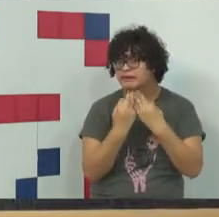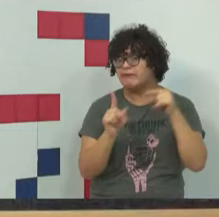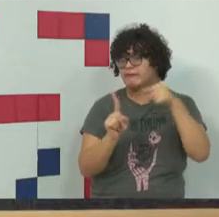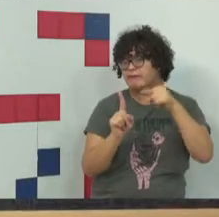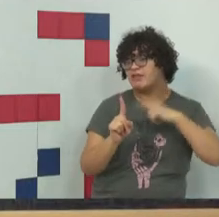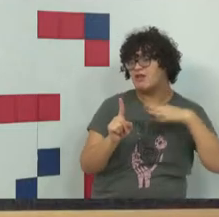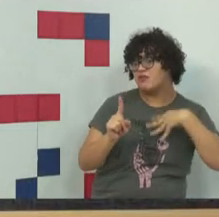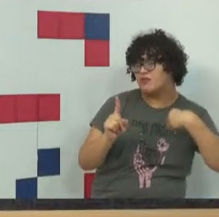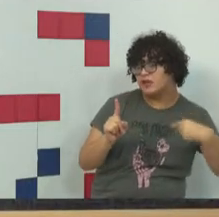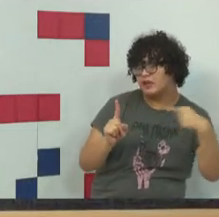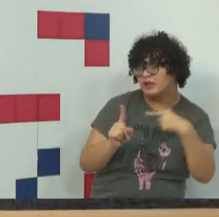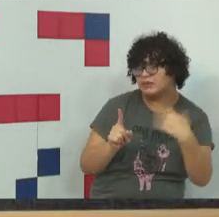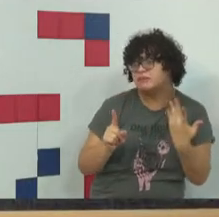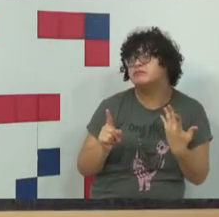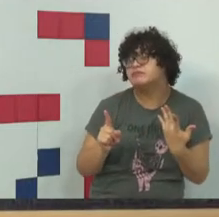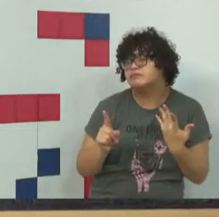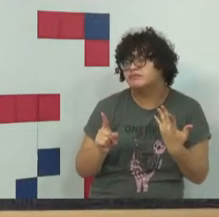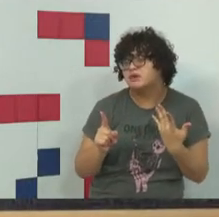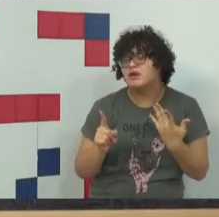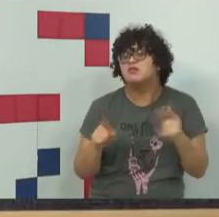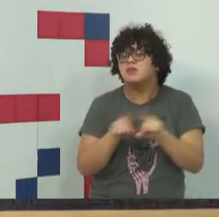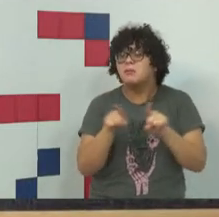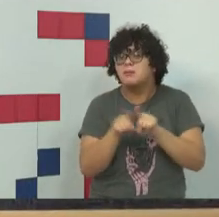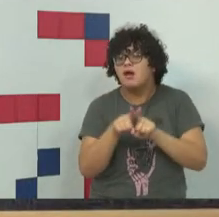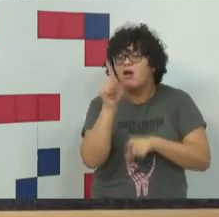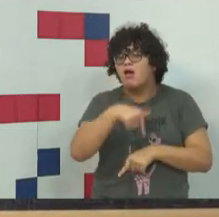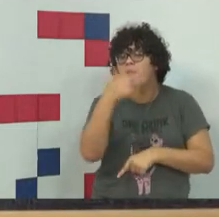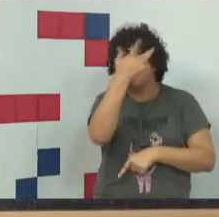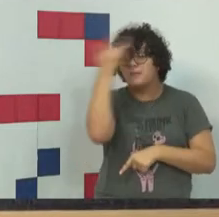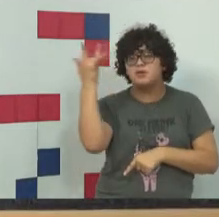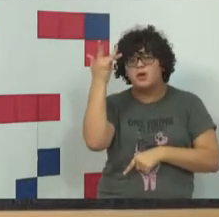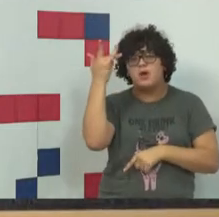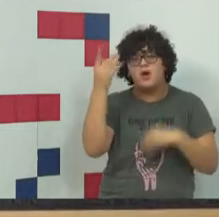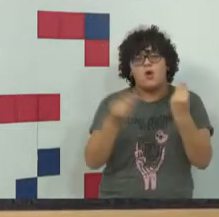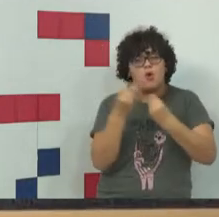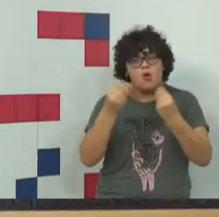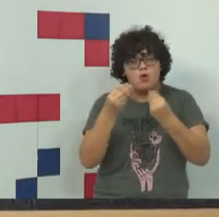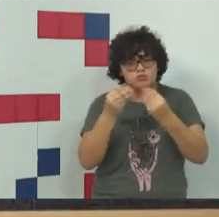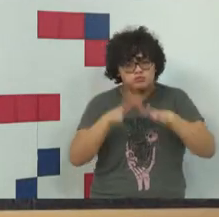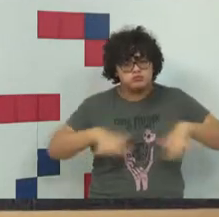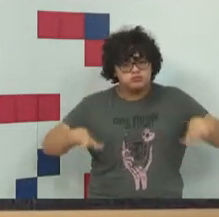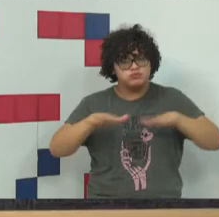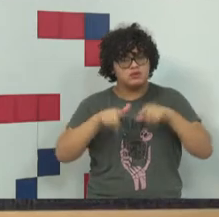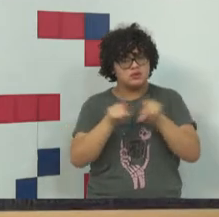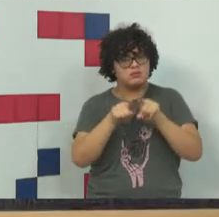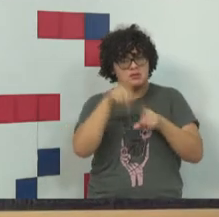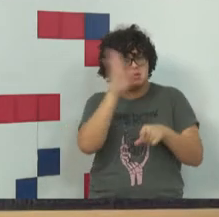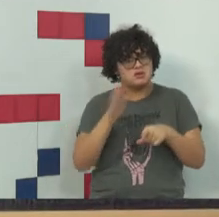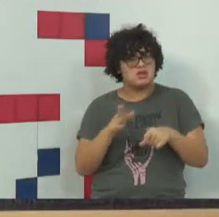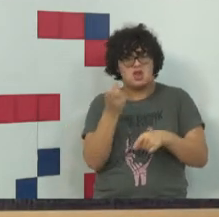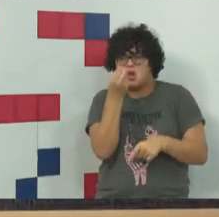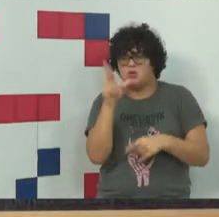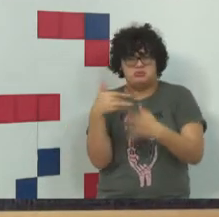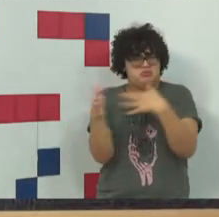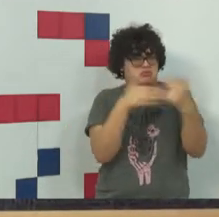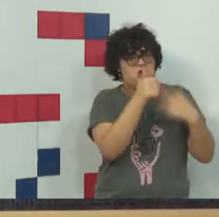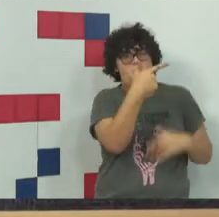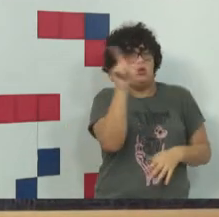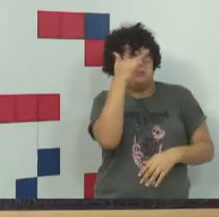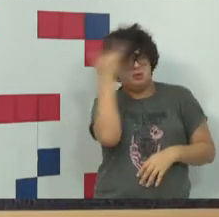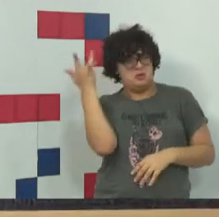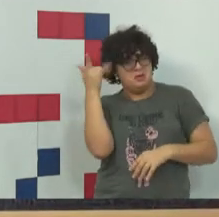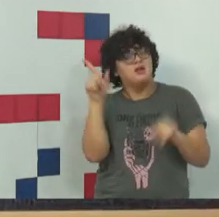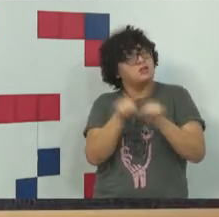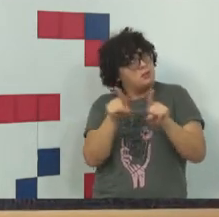filhos, e que por mais que seja uma pessoa, uma figura pública, não quer dizer que ela não tem direito de